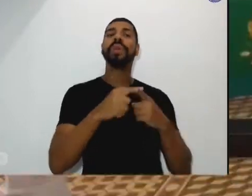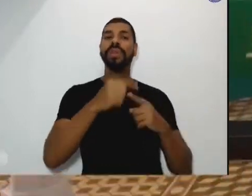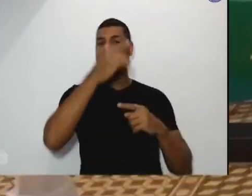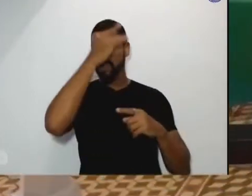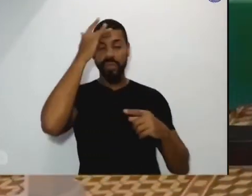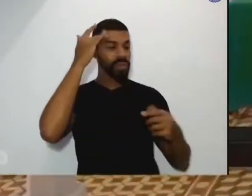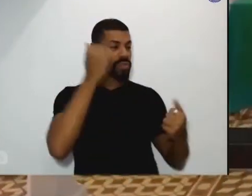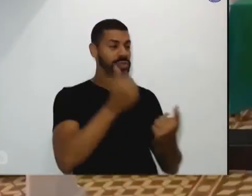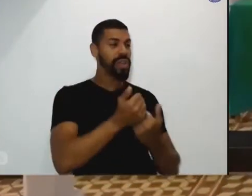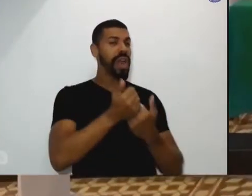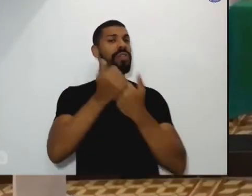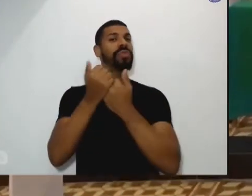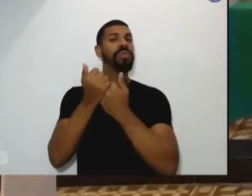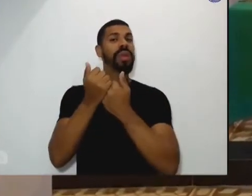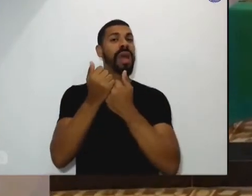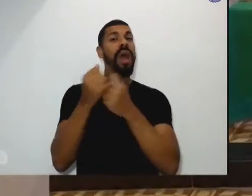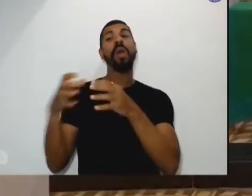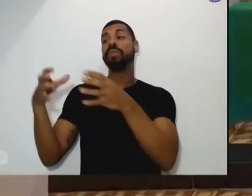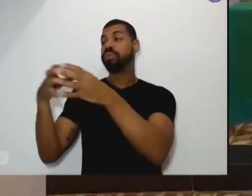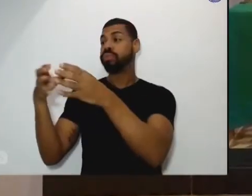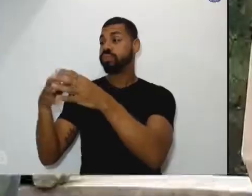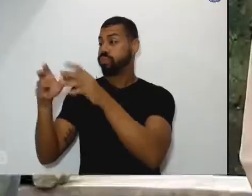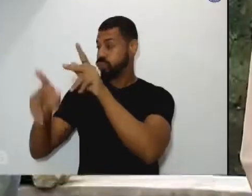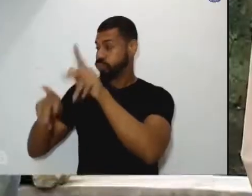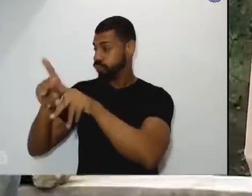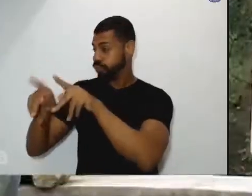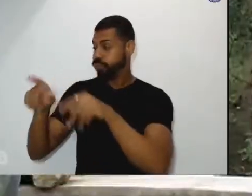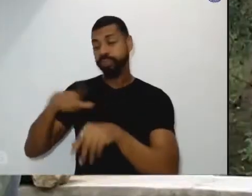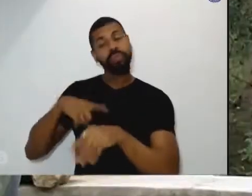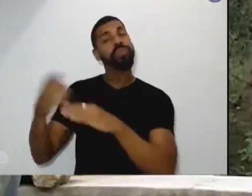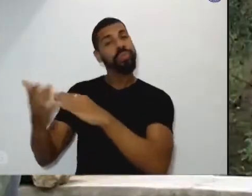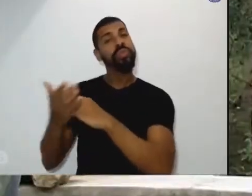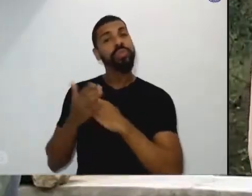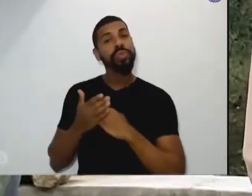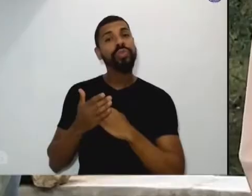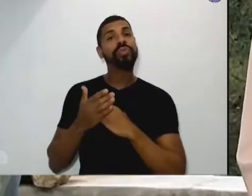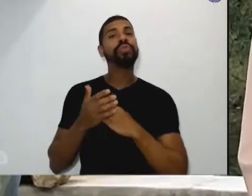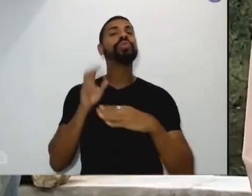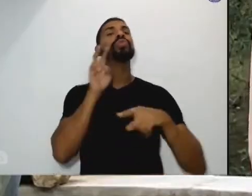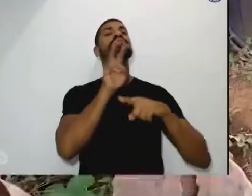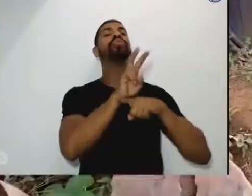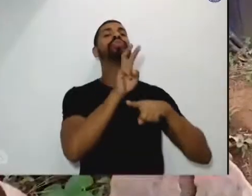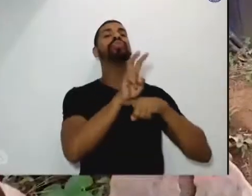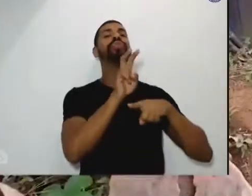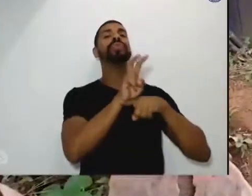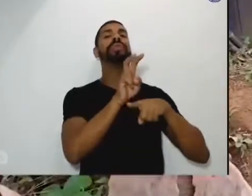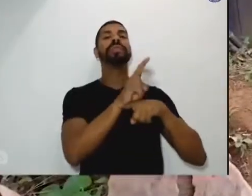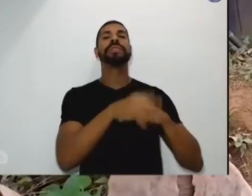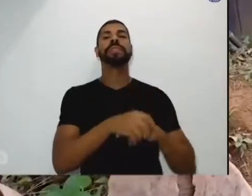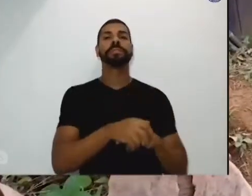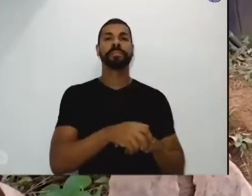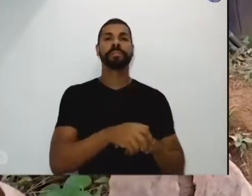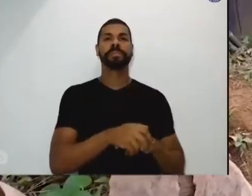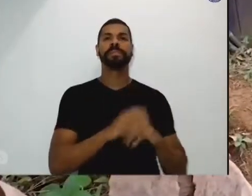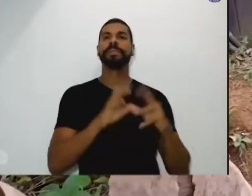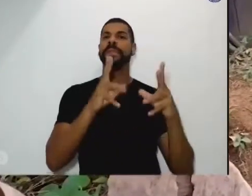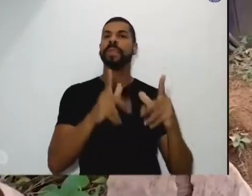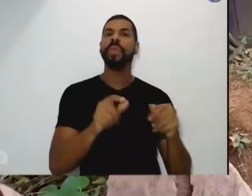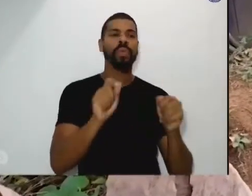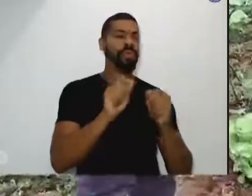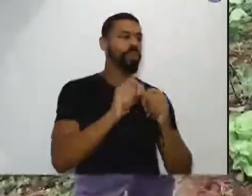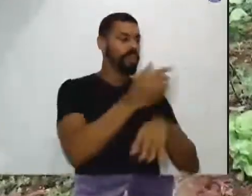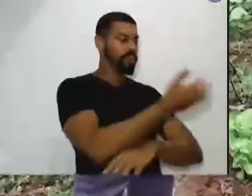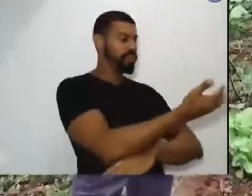Então, a comunidade é o lugar, de fato, da missão. De cuidado com essa região, de preservar a agricultura, de pensarmos uma